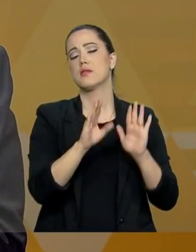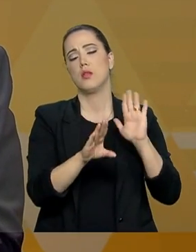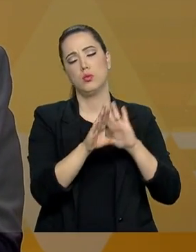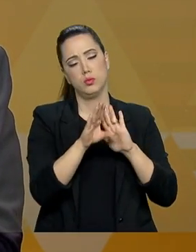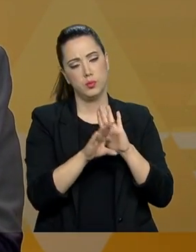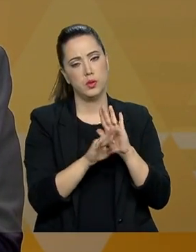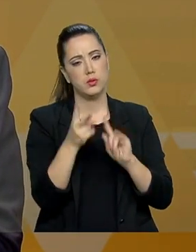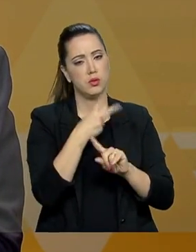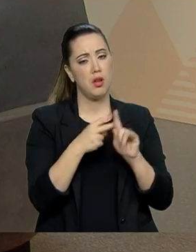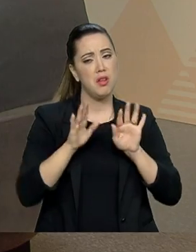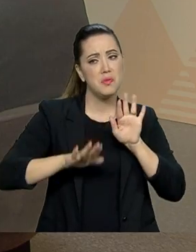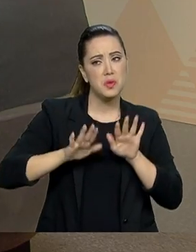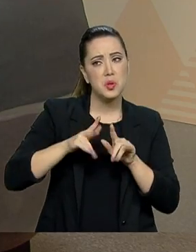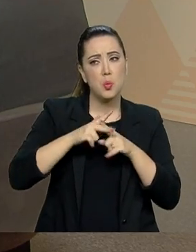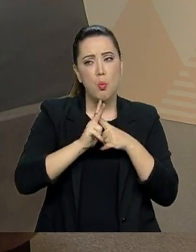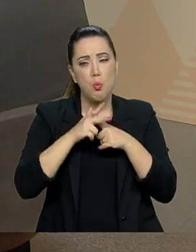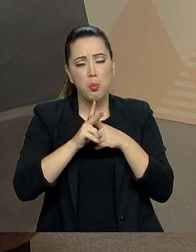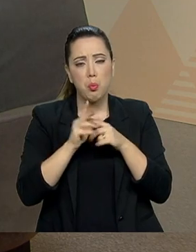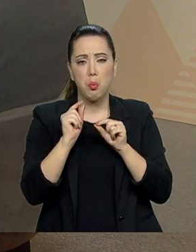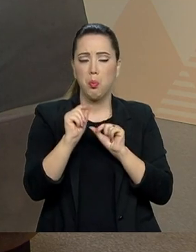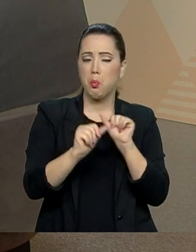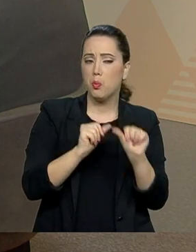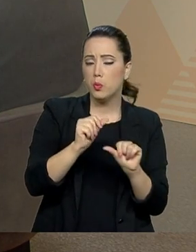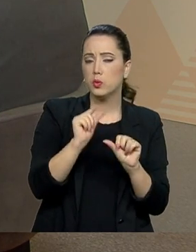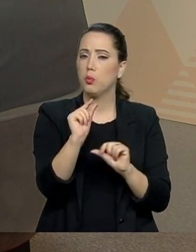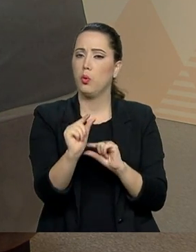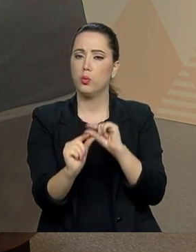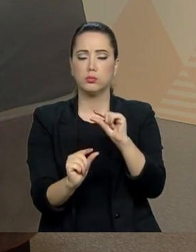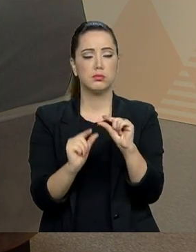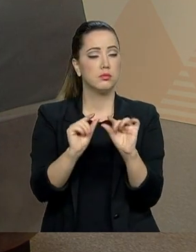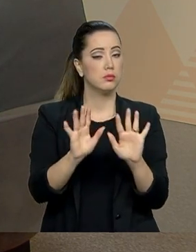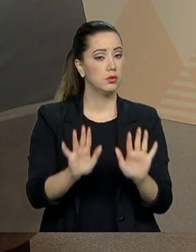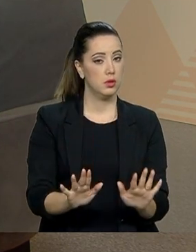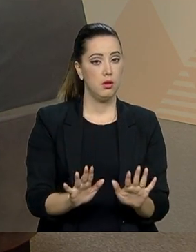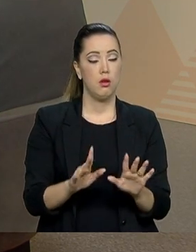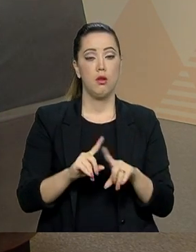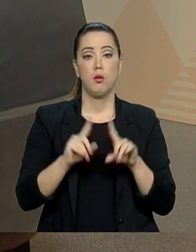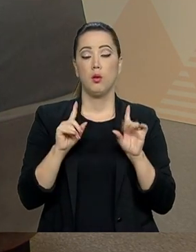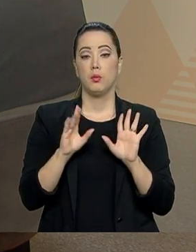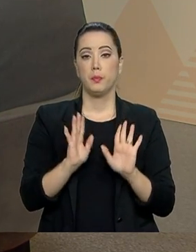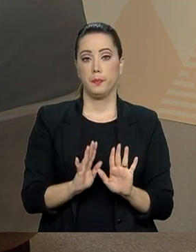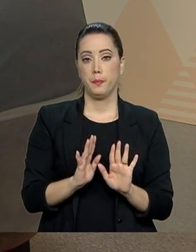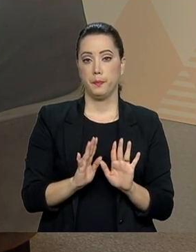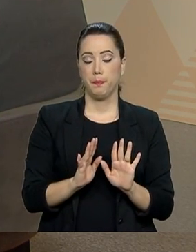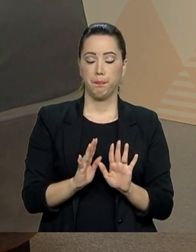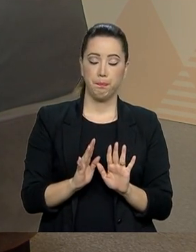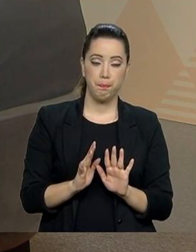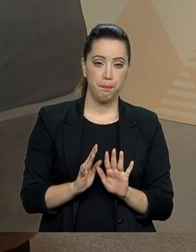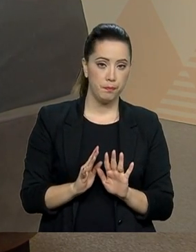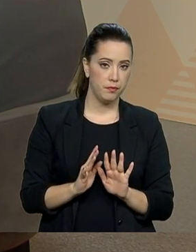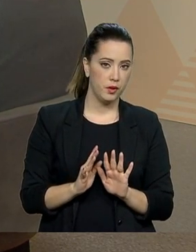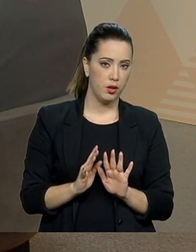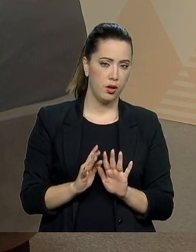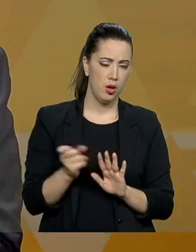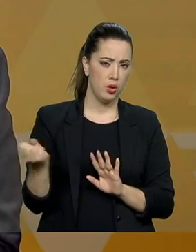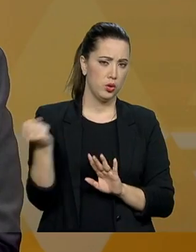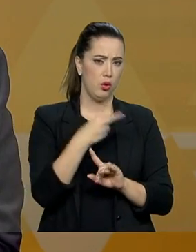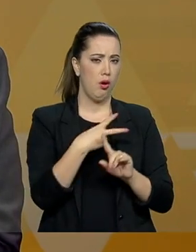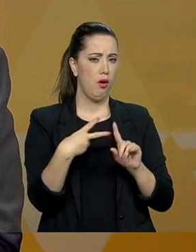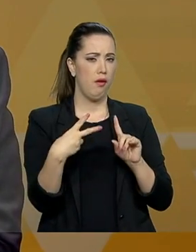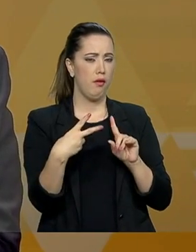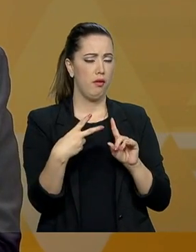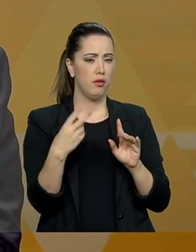talvez com algumas modificações, com algumas inovações e